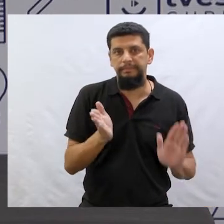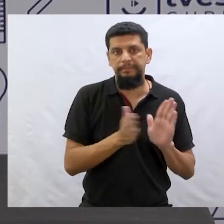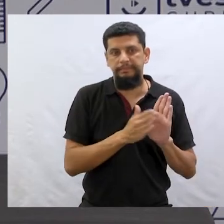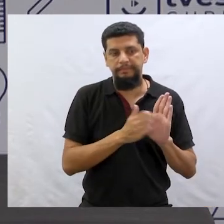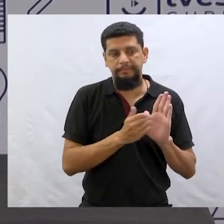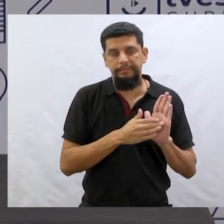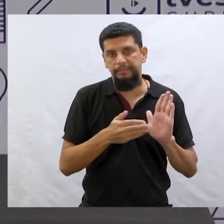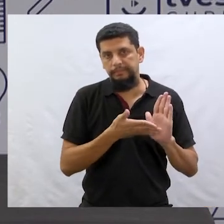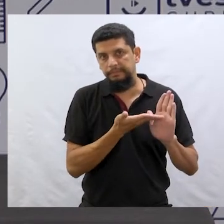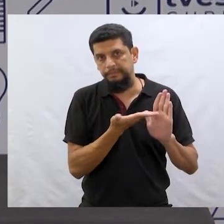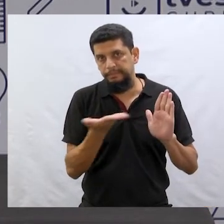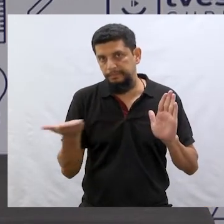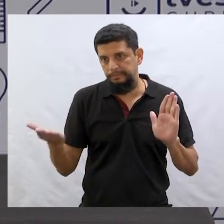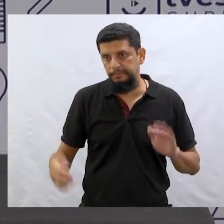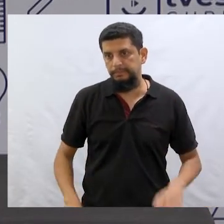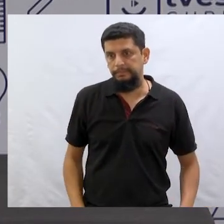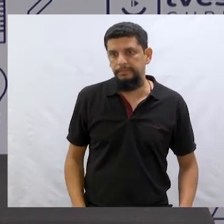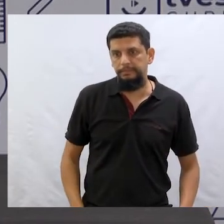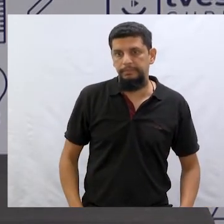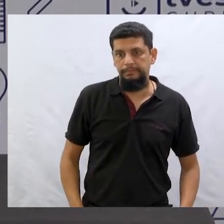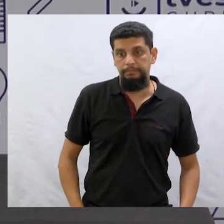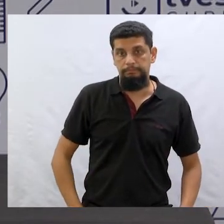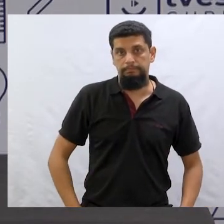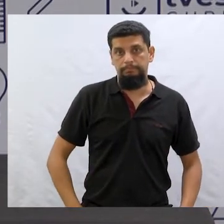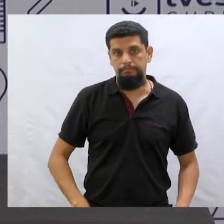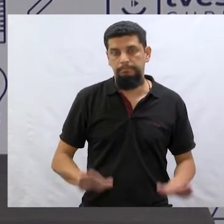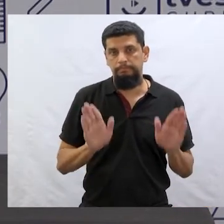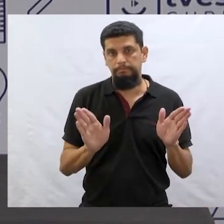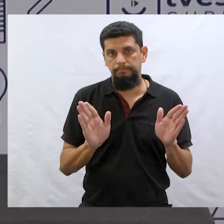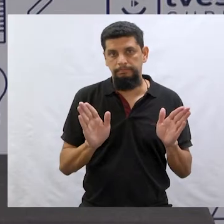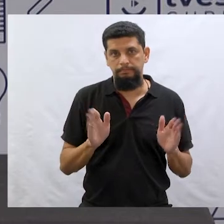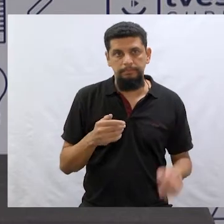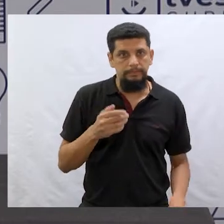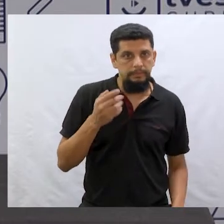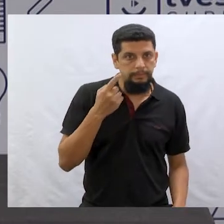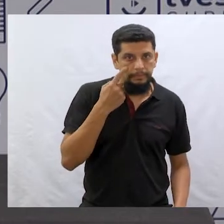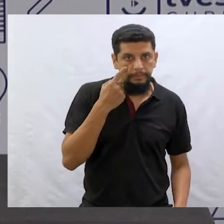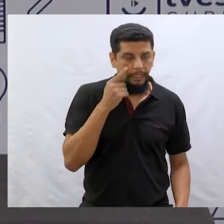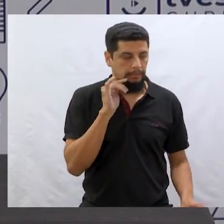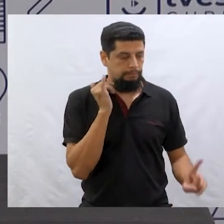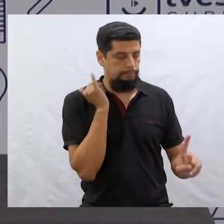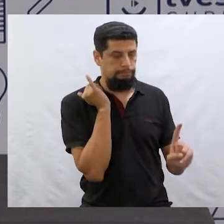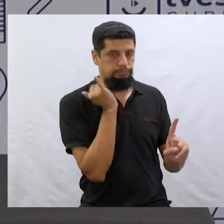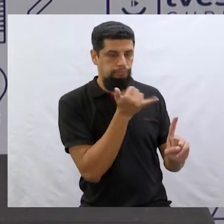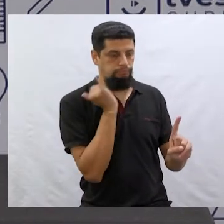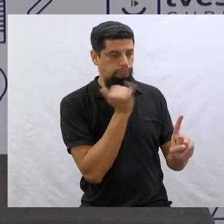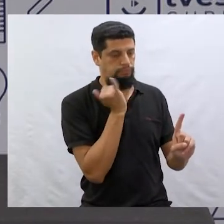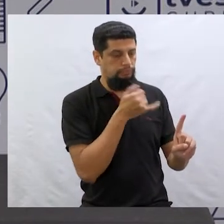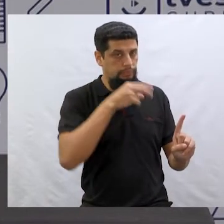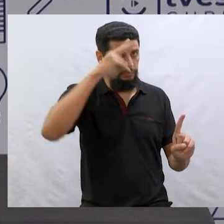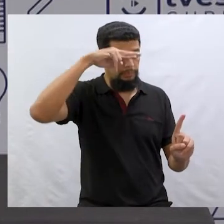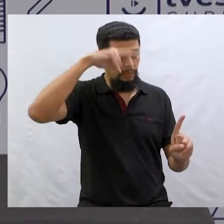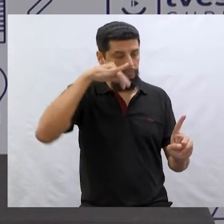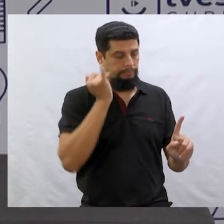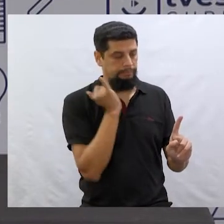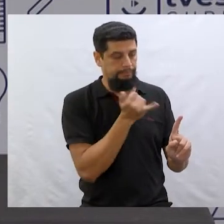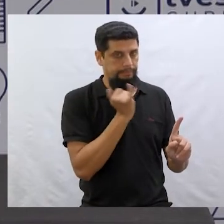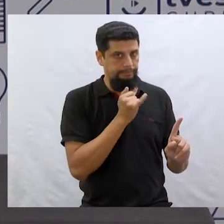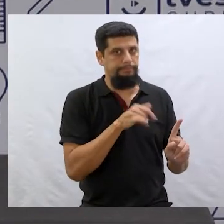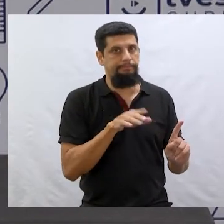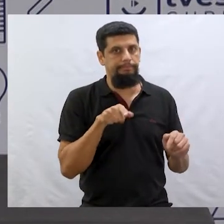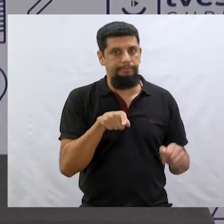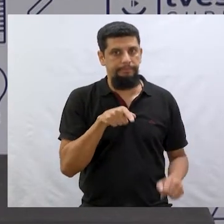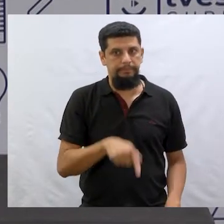tratado nessa história? O dia em eu virei jumento. Eu virei jumento. Então, a gente vai ver de novo esse narrador contando uma história. E,